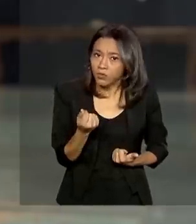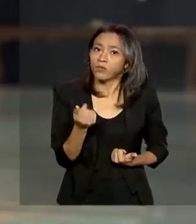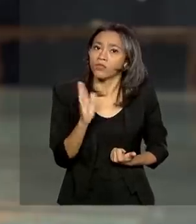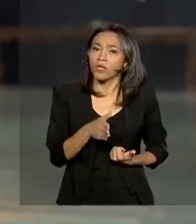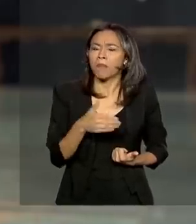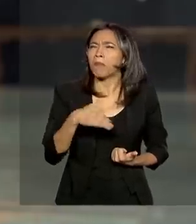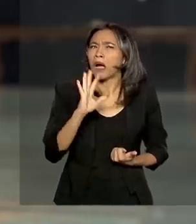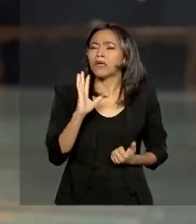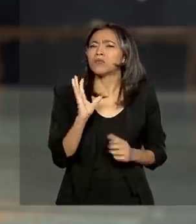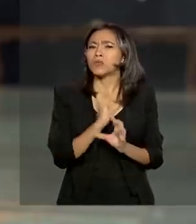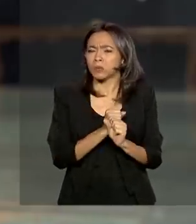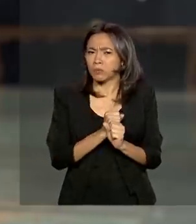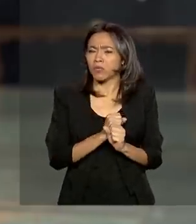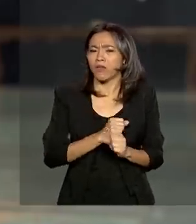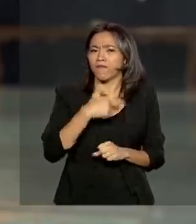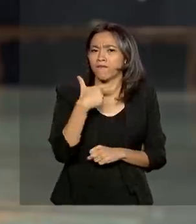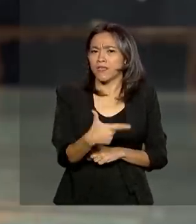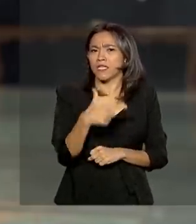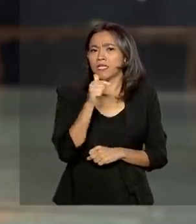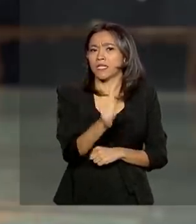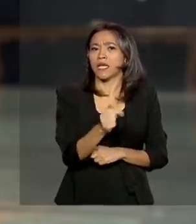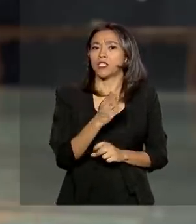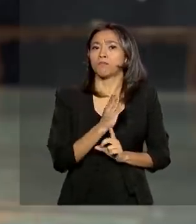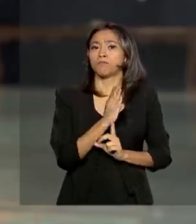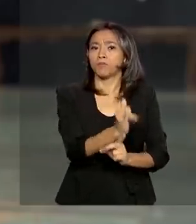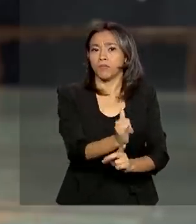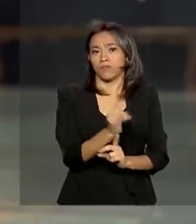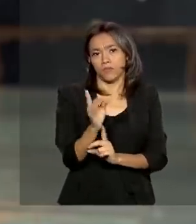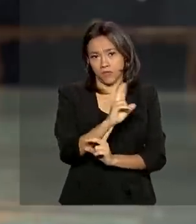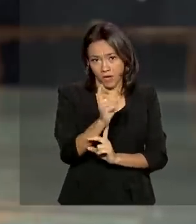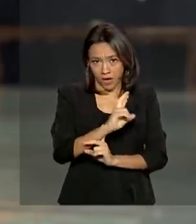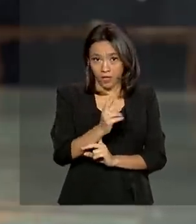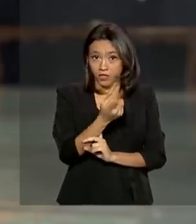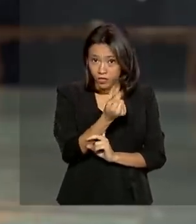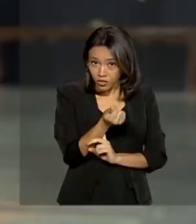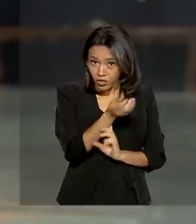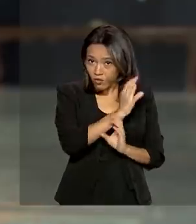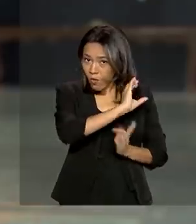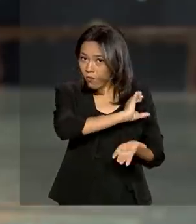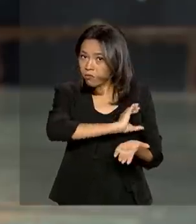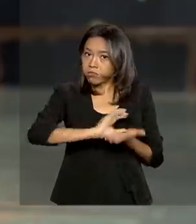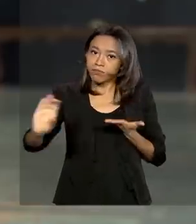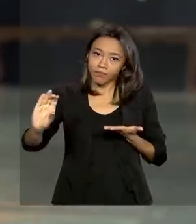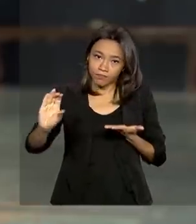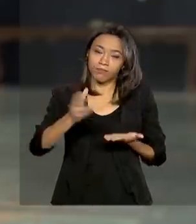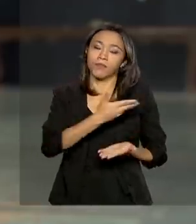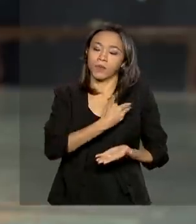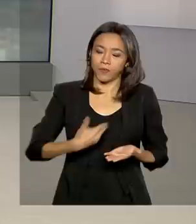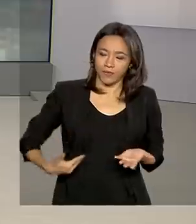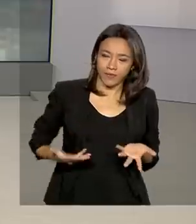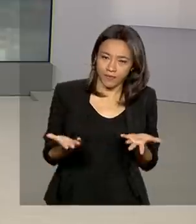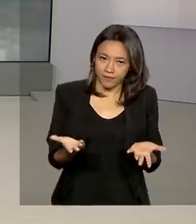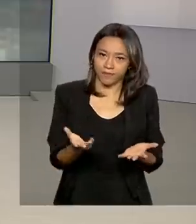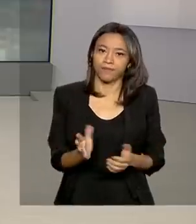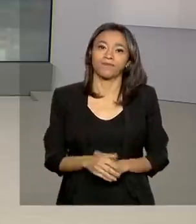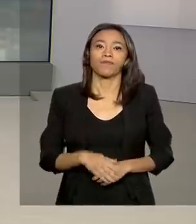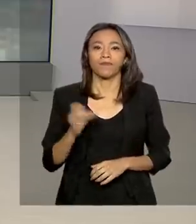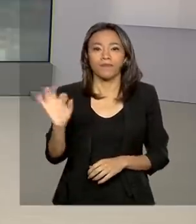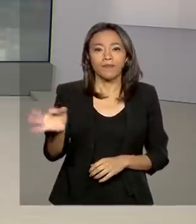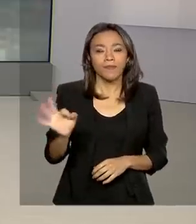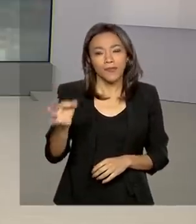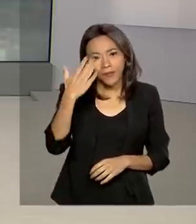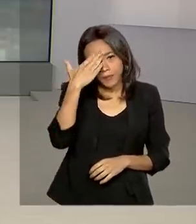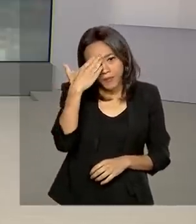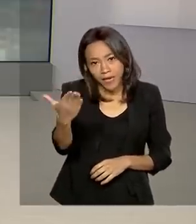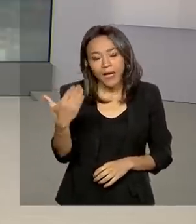mais de 27 bilhões de reais em transferências realizadas pelo governo. Renata. Está certo, Selma. Obrigada